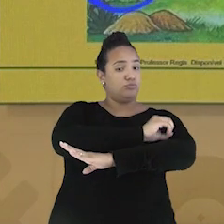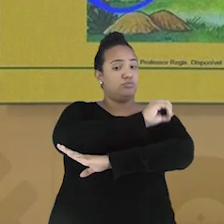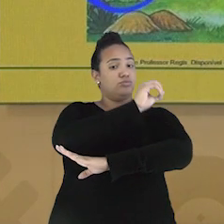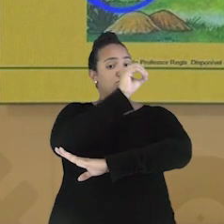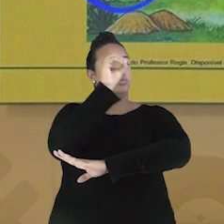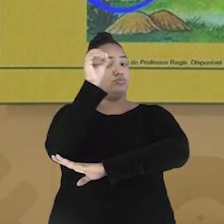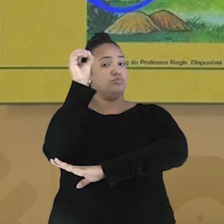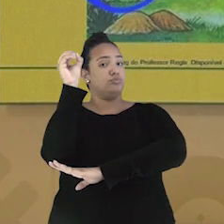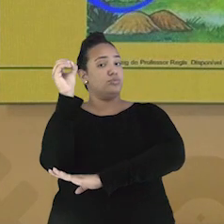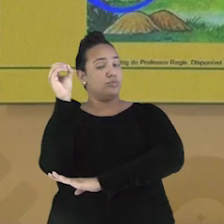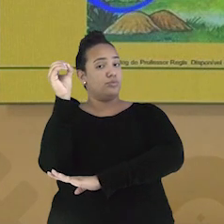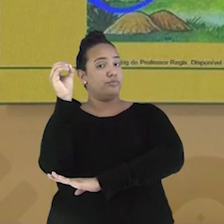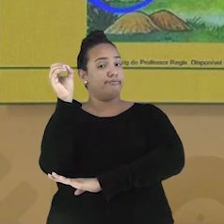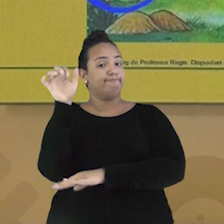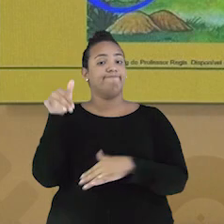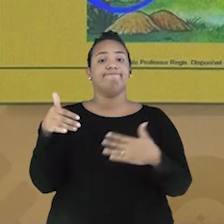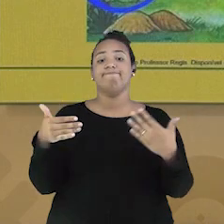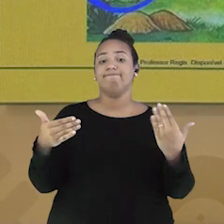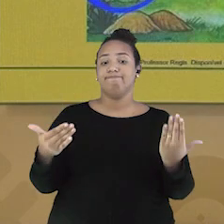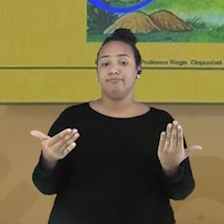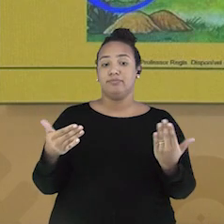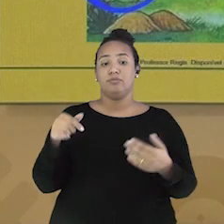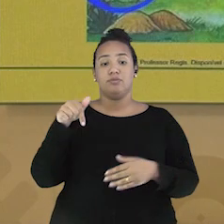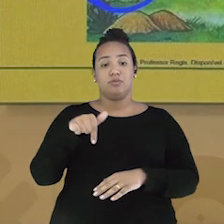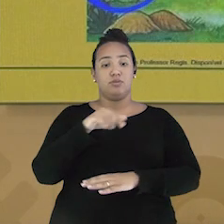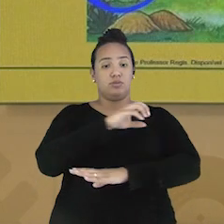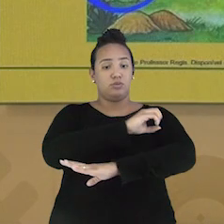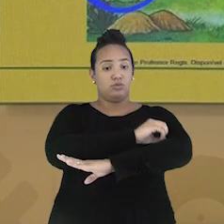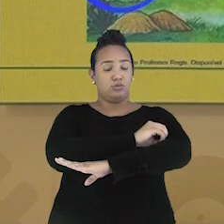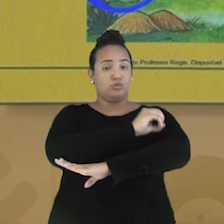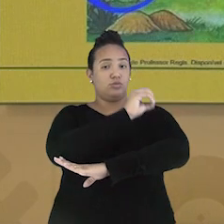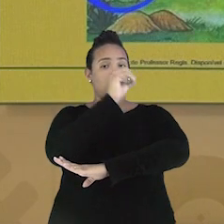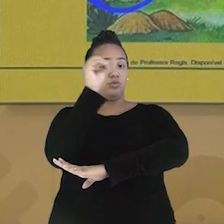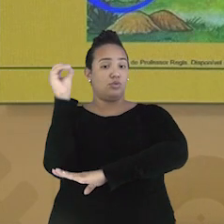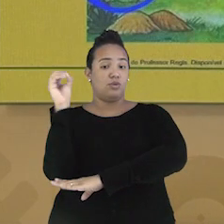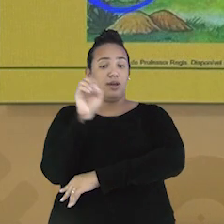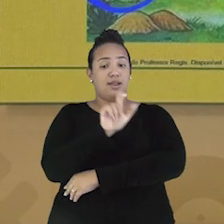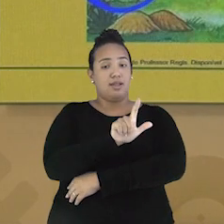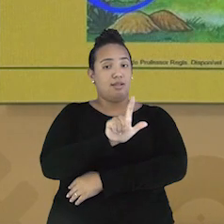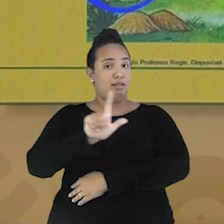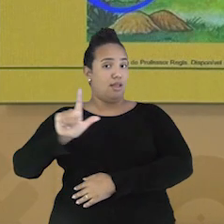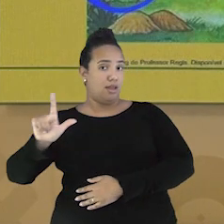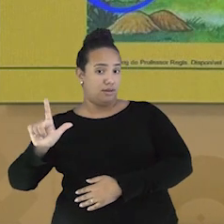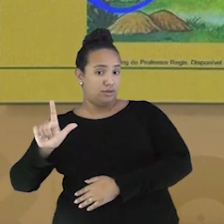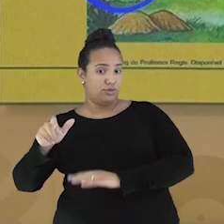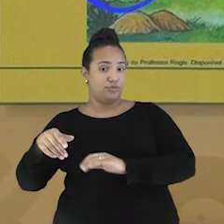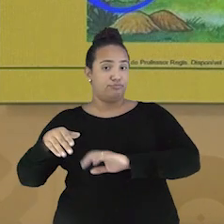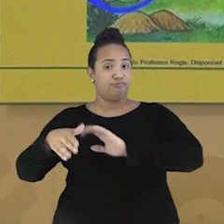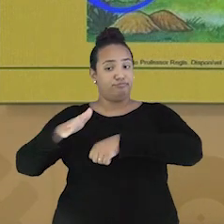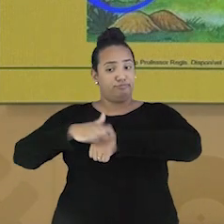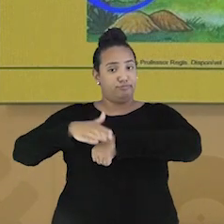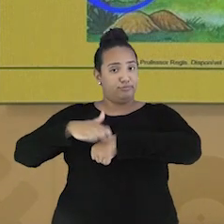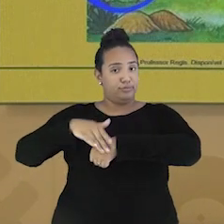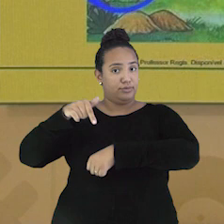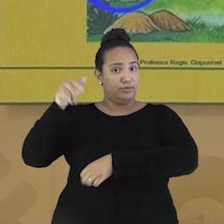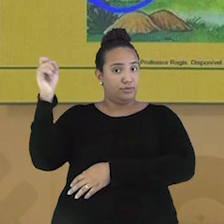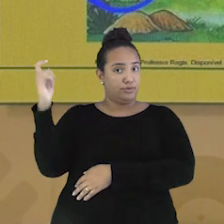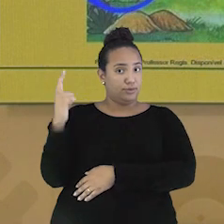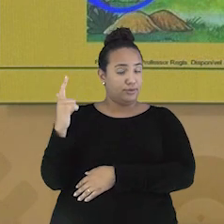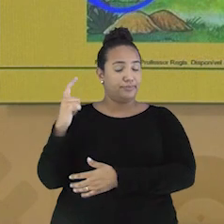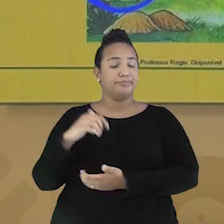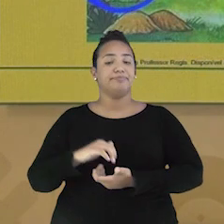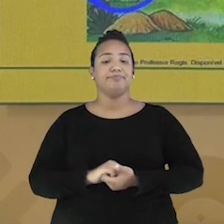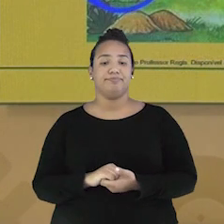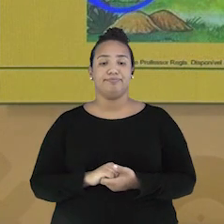sol, você se lembra? Então, temos na direção leste, né? O próprio sol, como aqui.